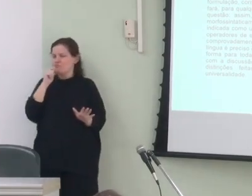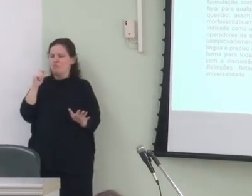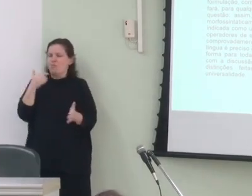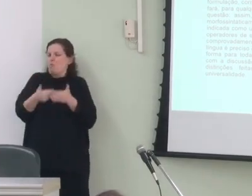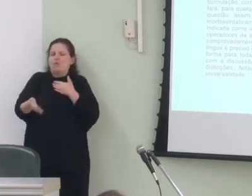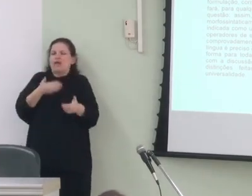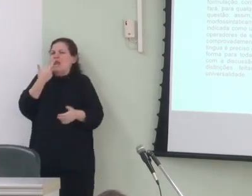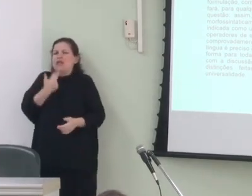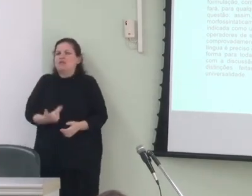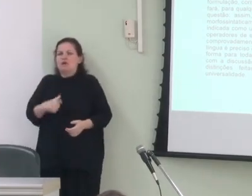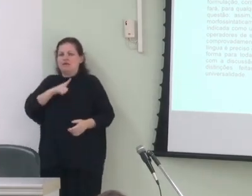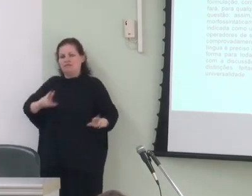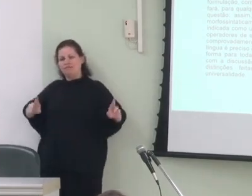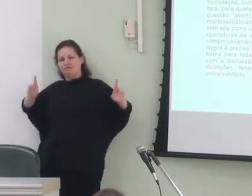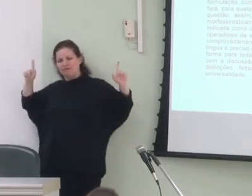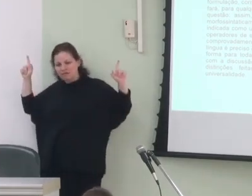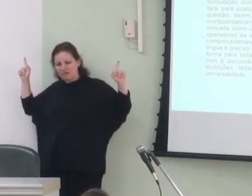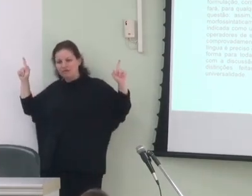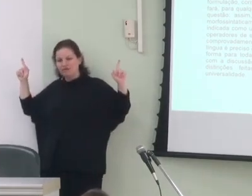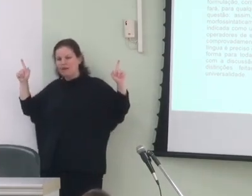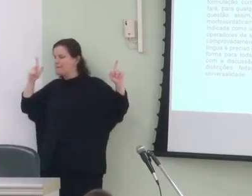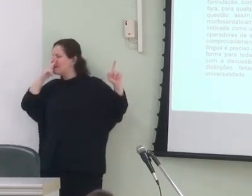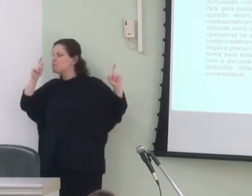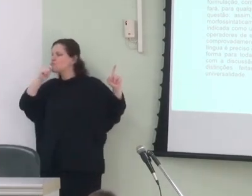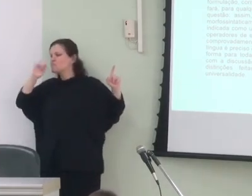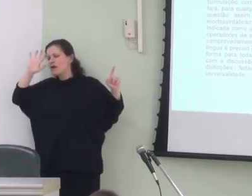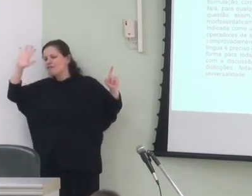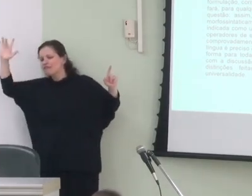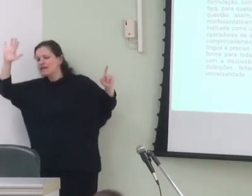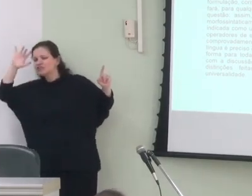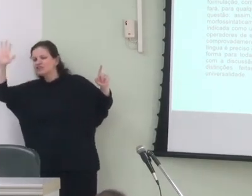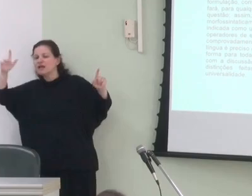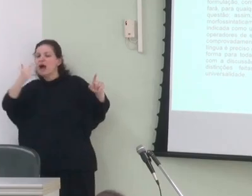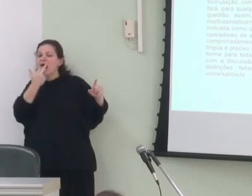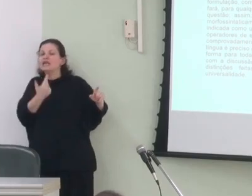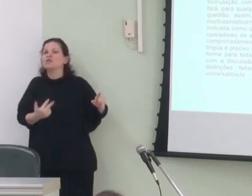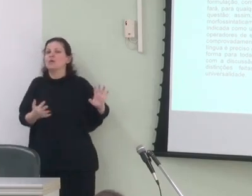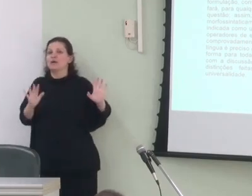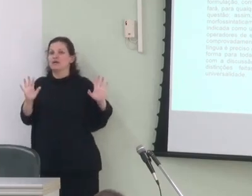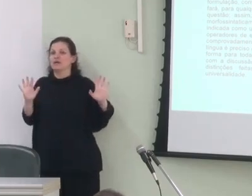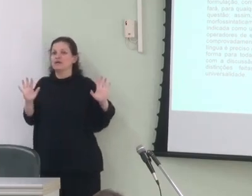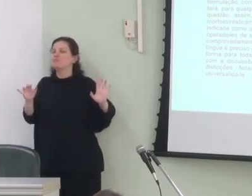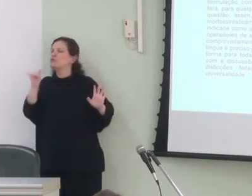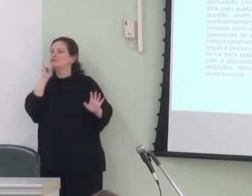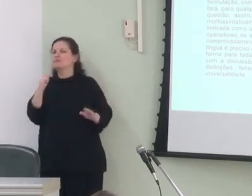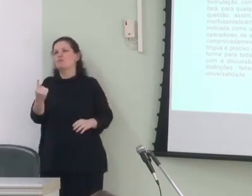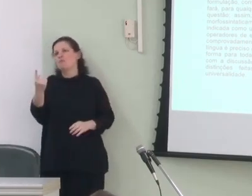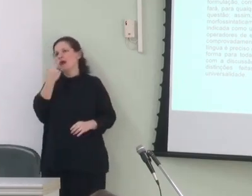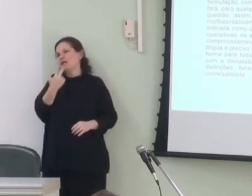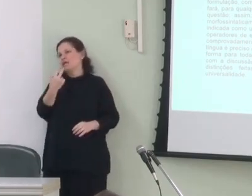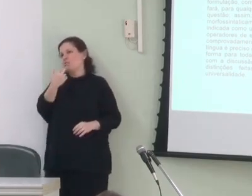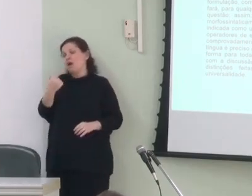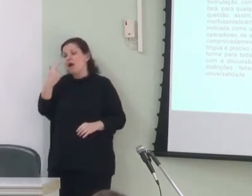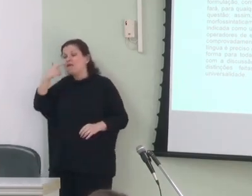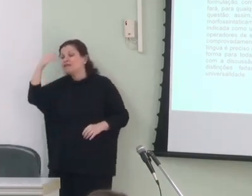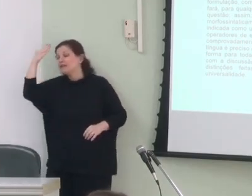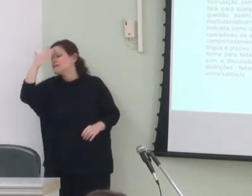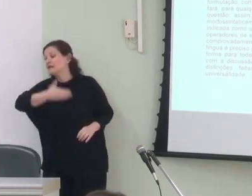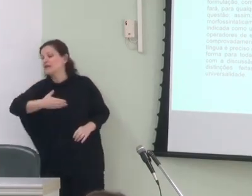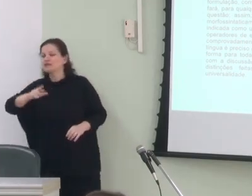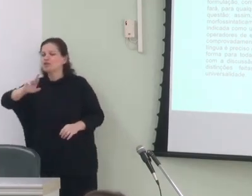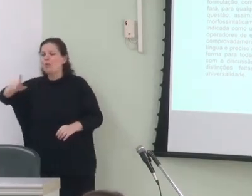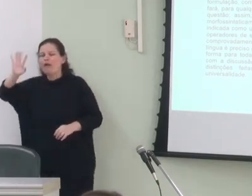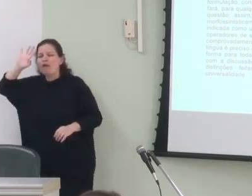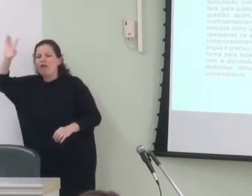distinções que não estejam refletidas na língua em questão assim em uma língua na qual a evidencialidade não é